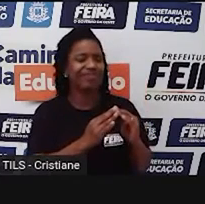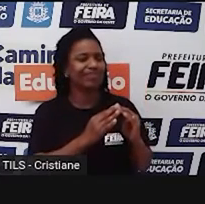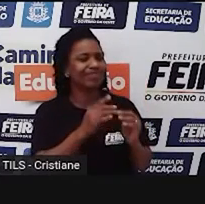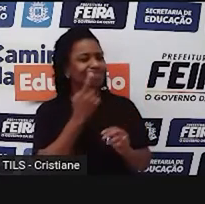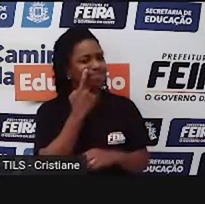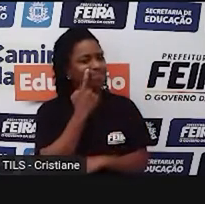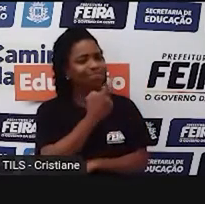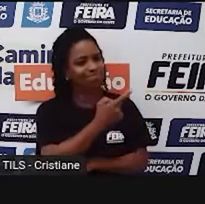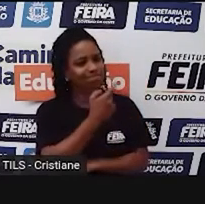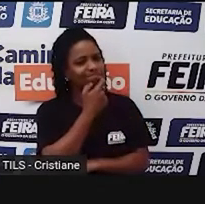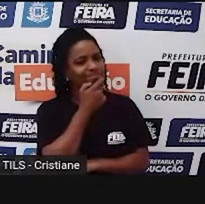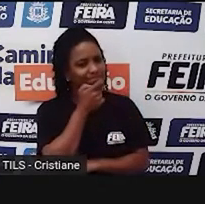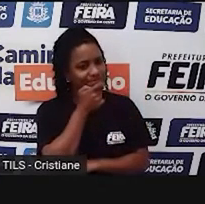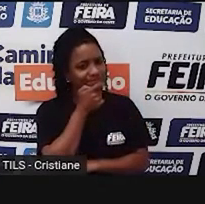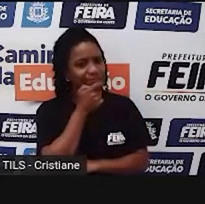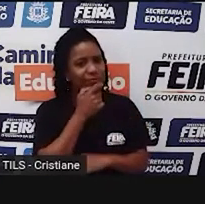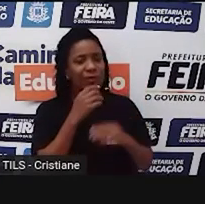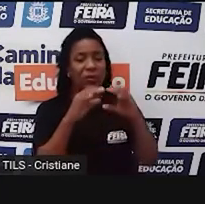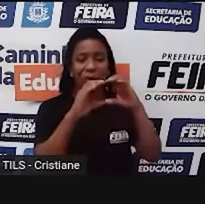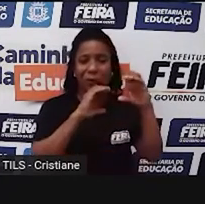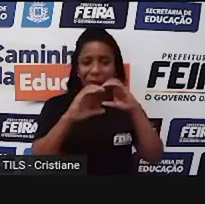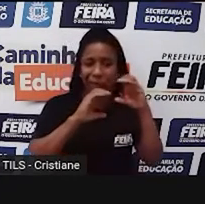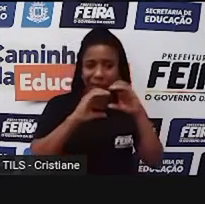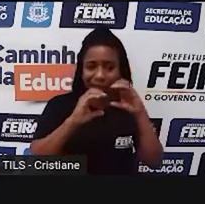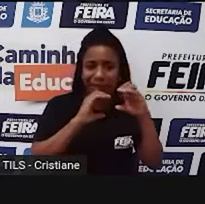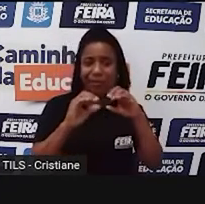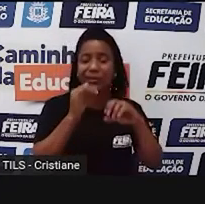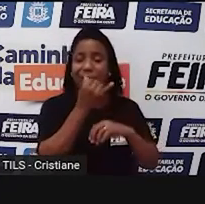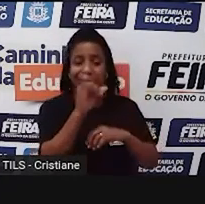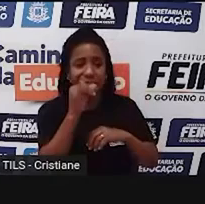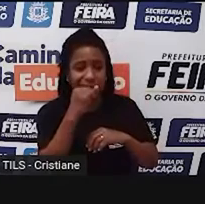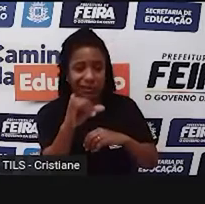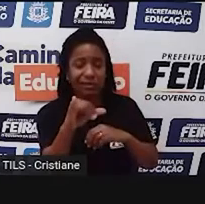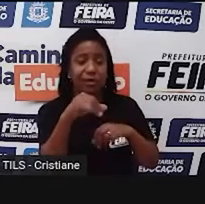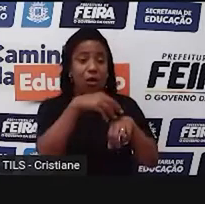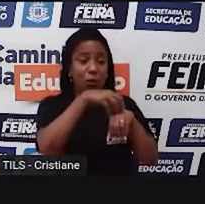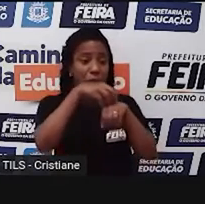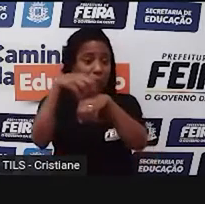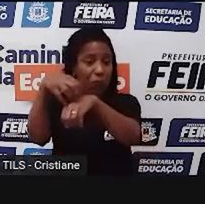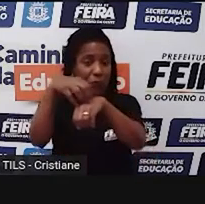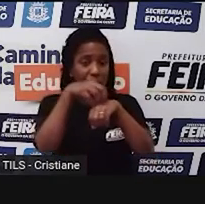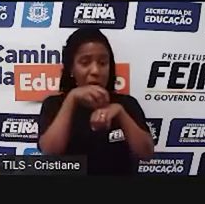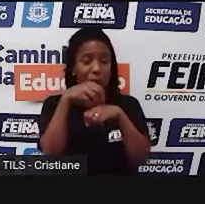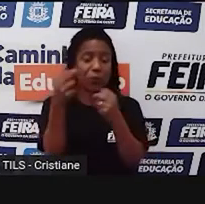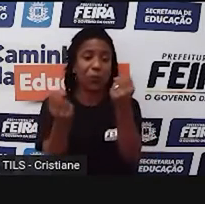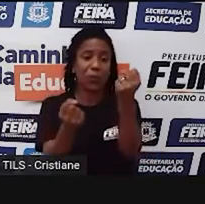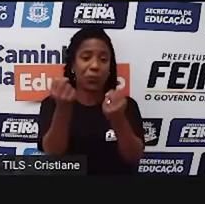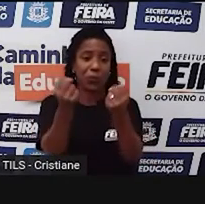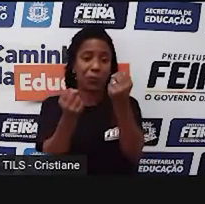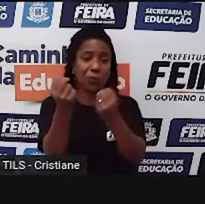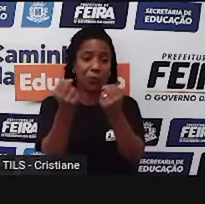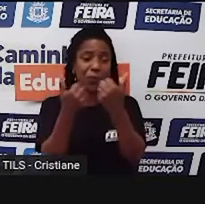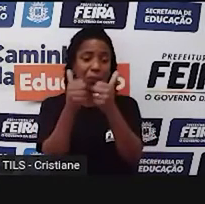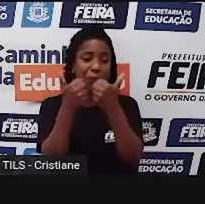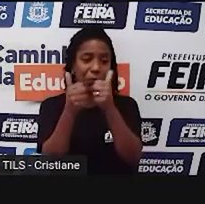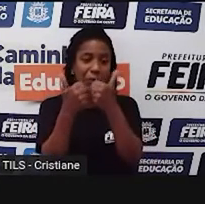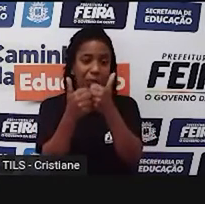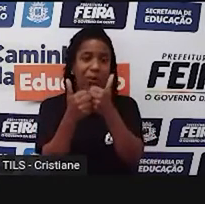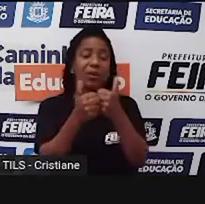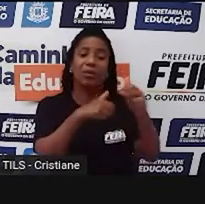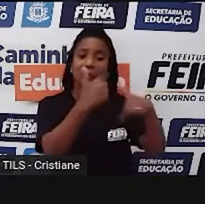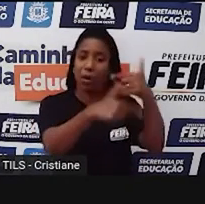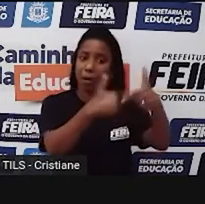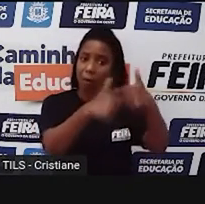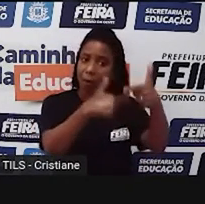transporte, de comunicação, de energia, de tudo melhor, até a opção de emprego